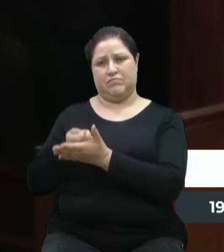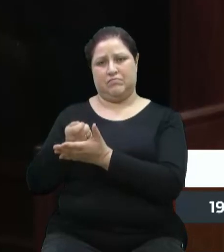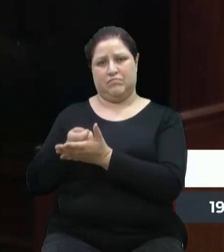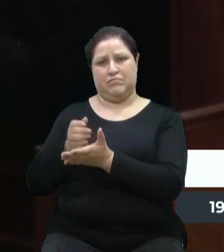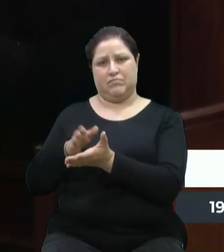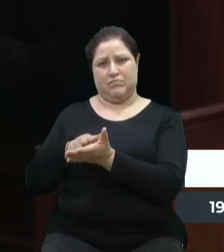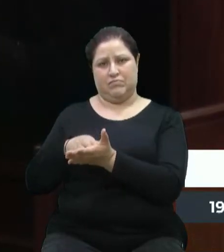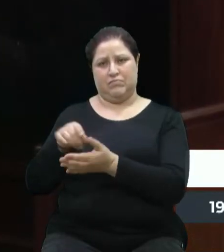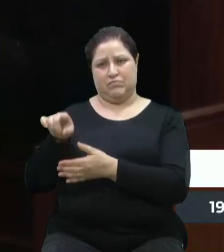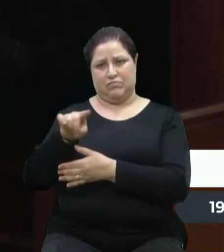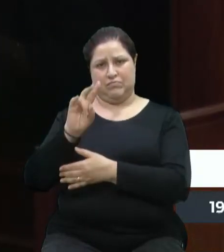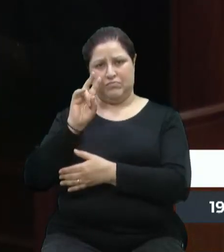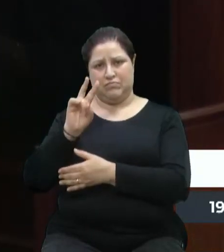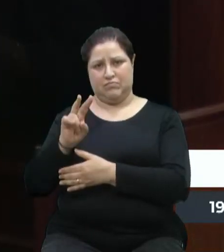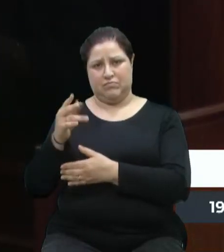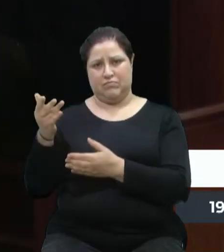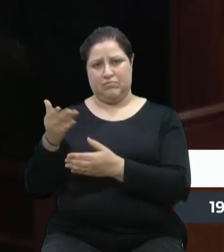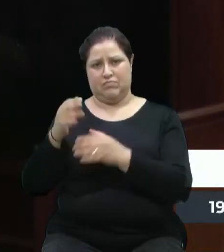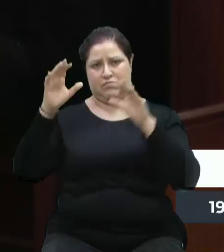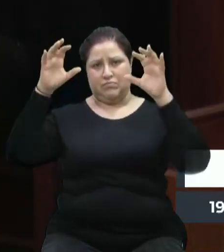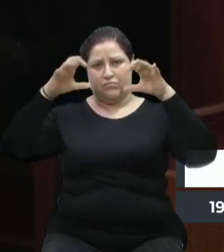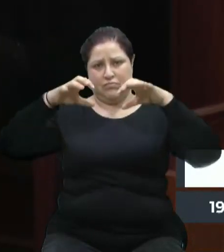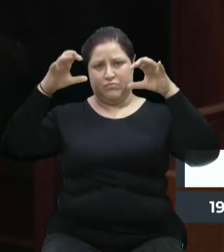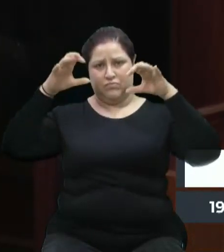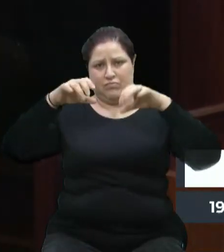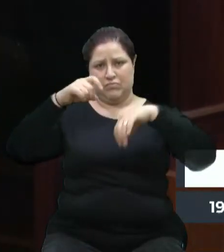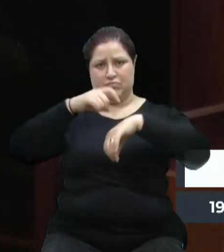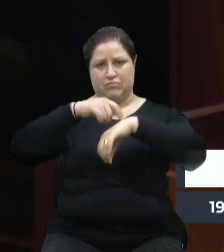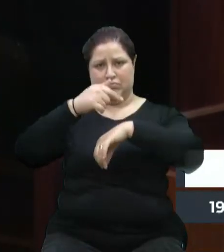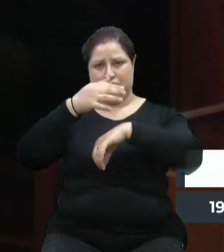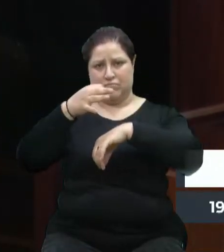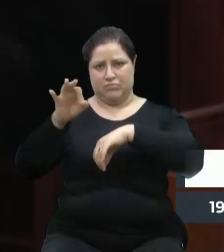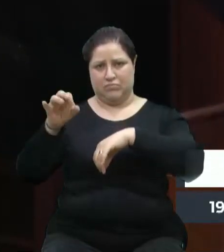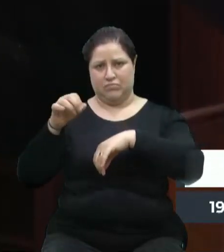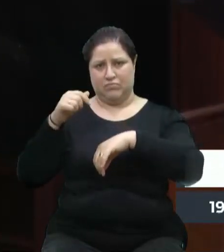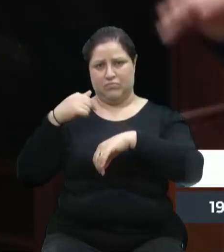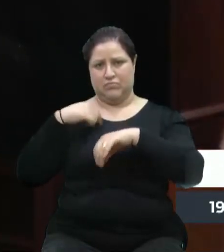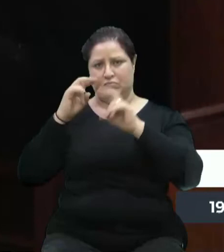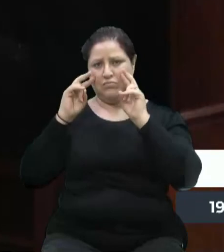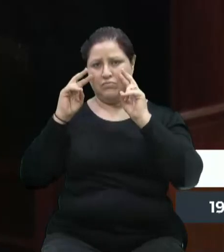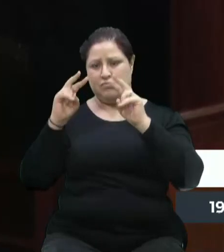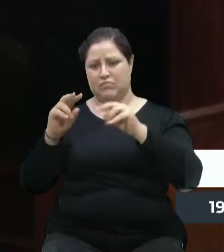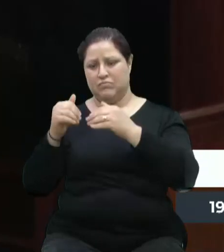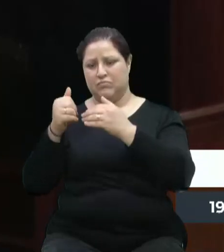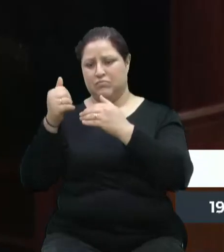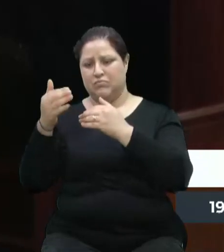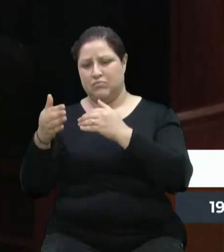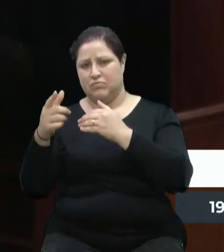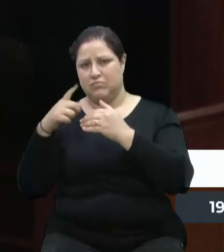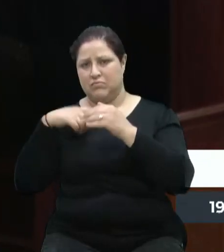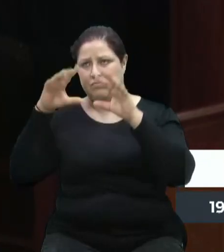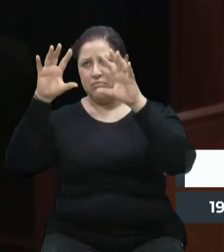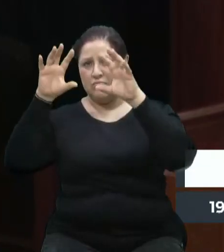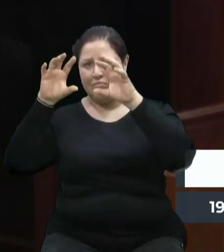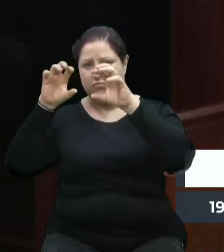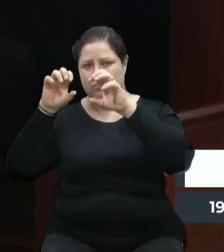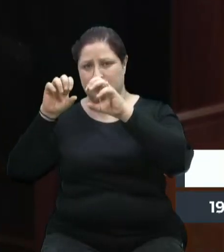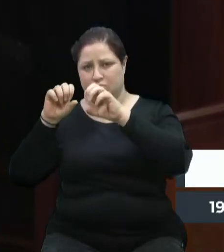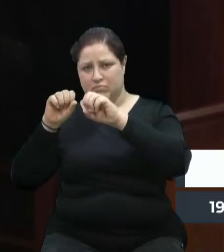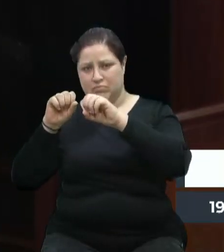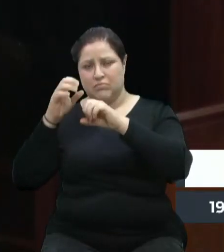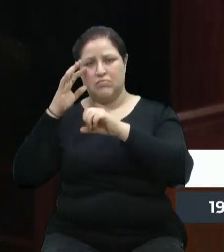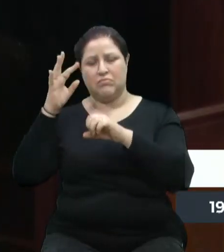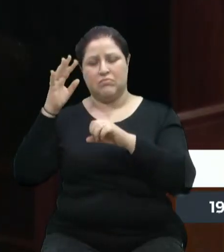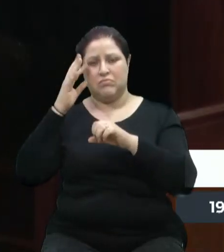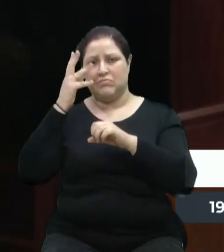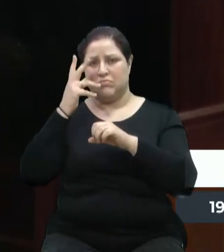está chovendo, né, vereador Fantinello? Era às sete horas da manhã, eu olhei para fora de propósito, estava escuro. Então imagina as crianças chegando às sete horas e tendo que sentar do